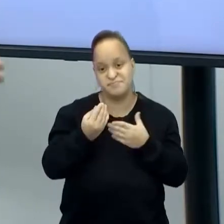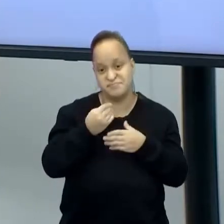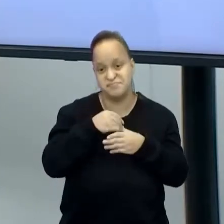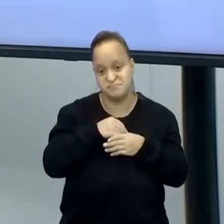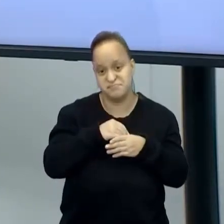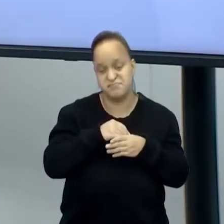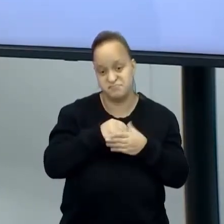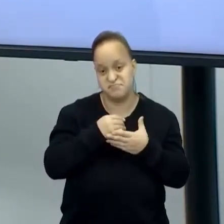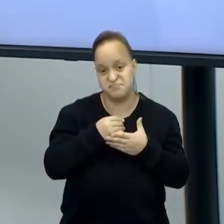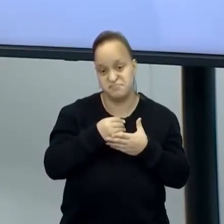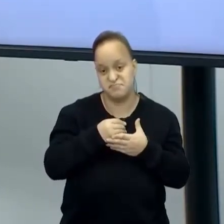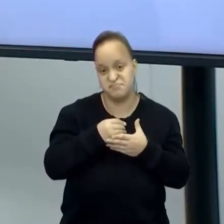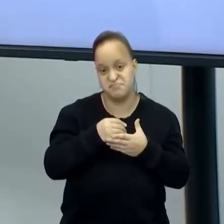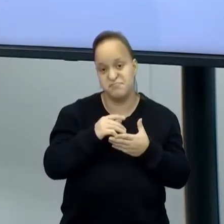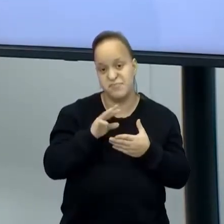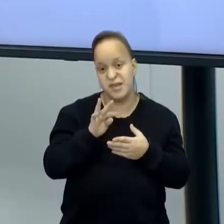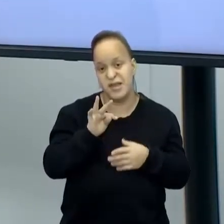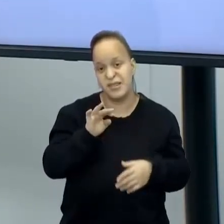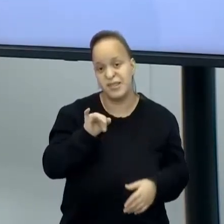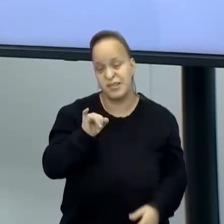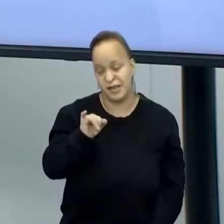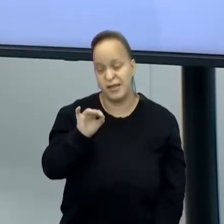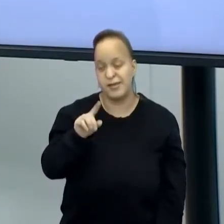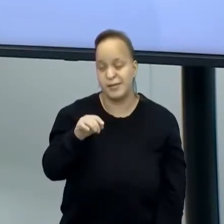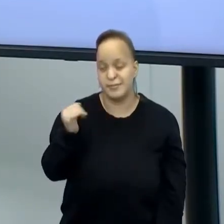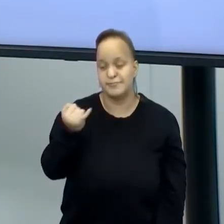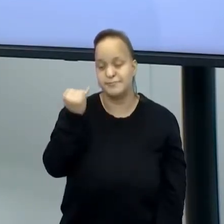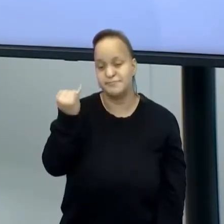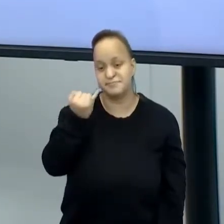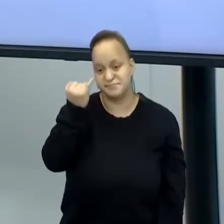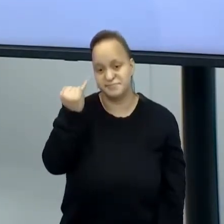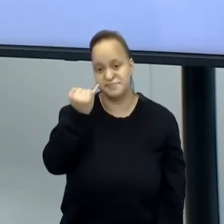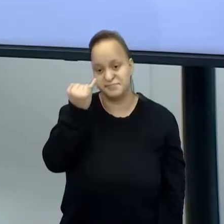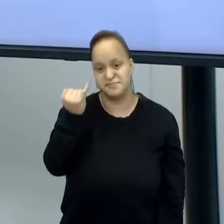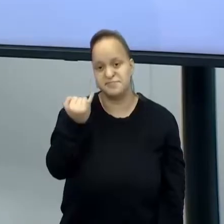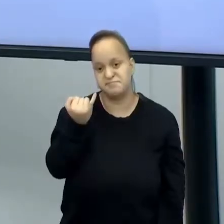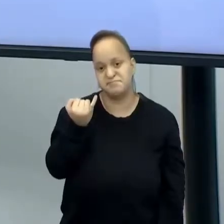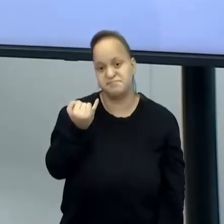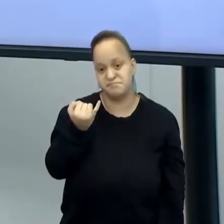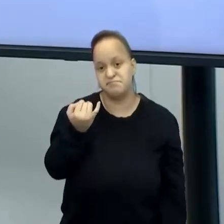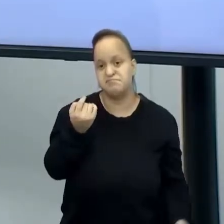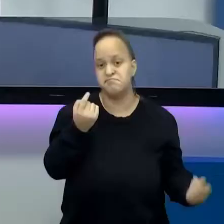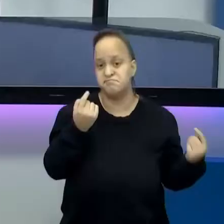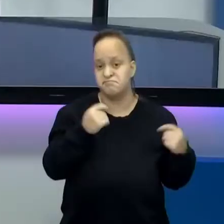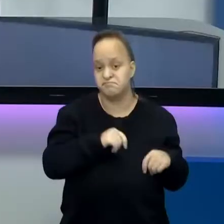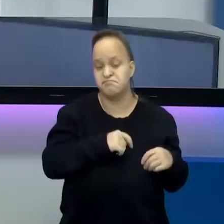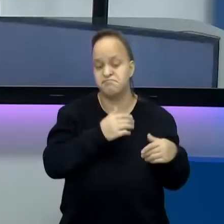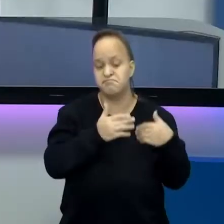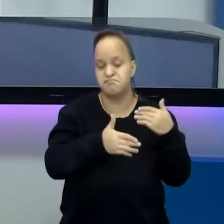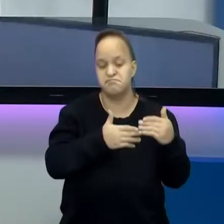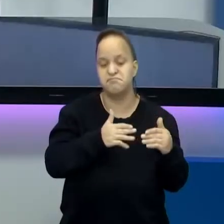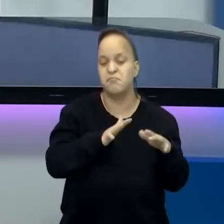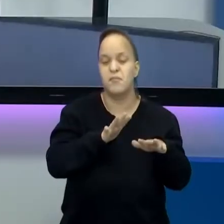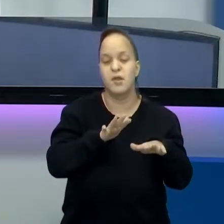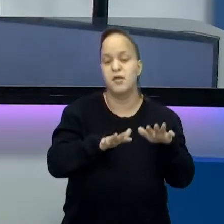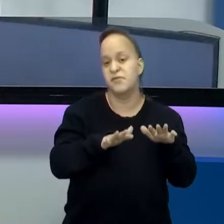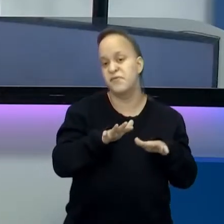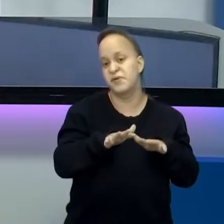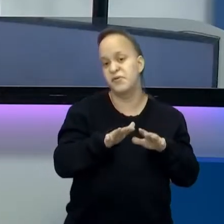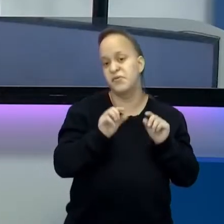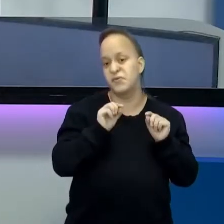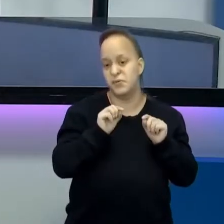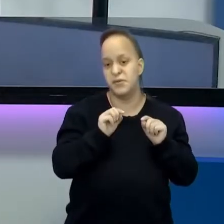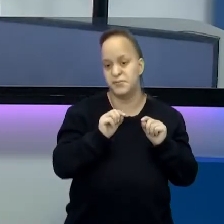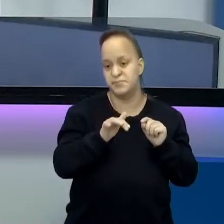É, o TI é muito importante nas nossas vidas mesmo. Nós podemos desenvolver. Então, muitas vezes, o layout, até de um